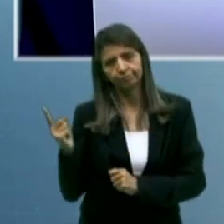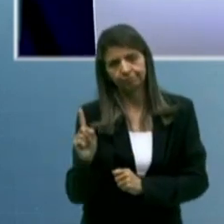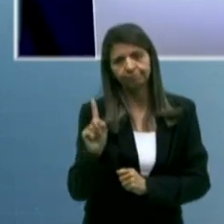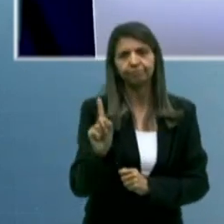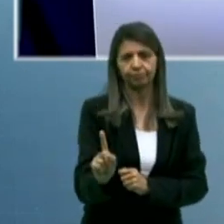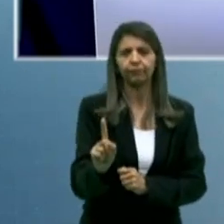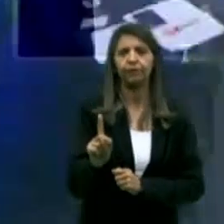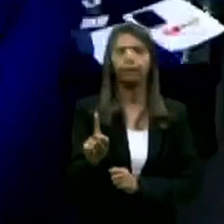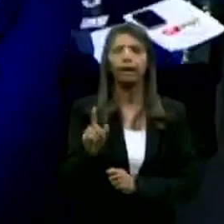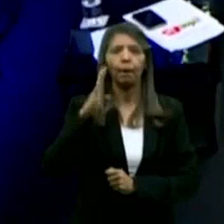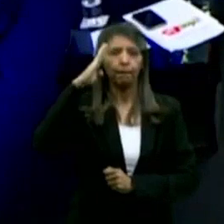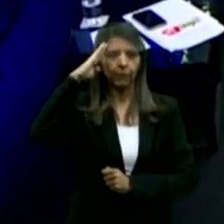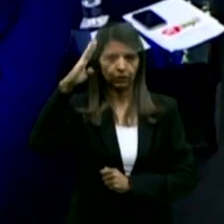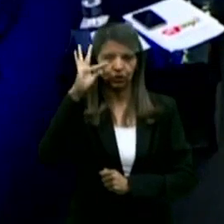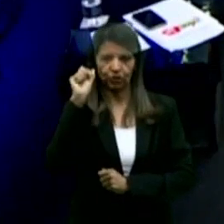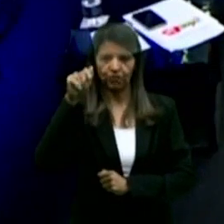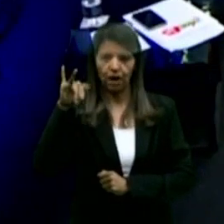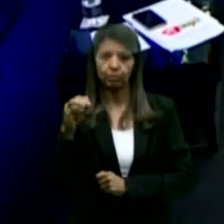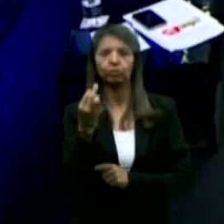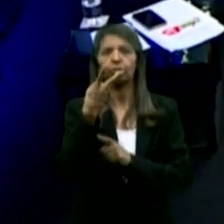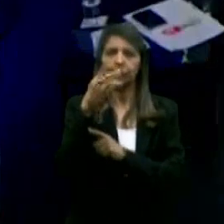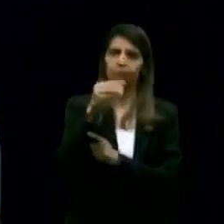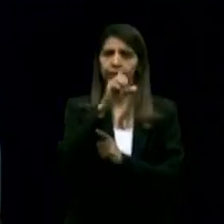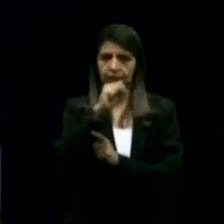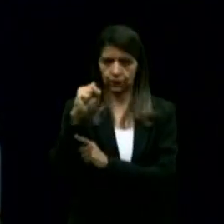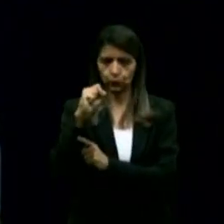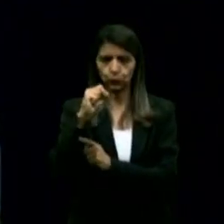Major Fábio tem 30 segundos para fazer essa pergunta.